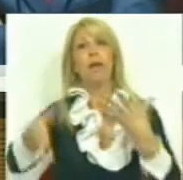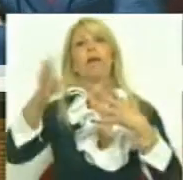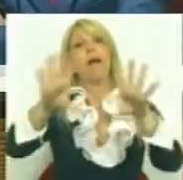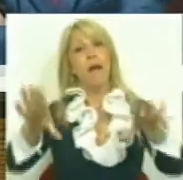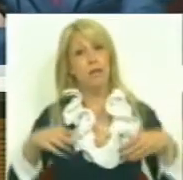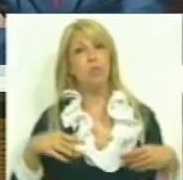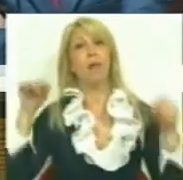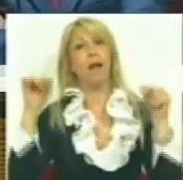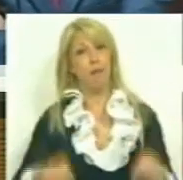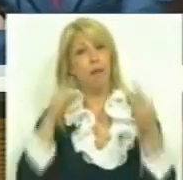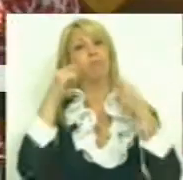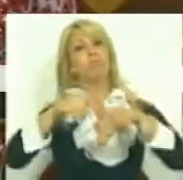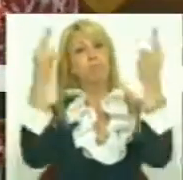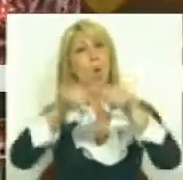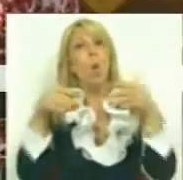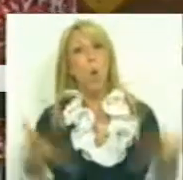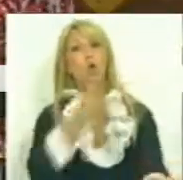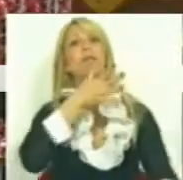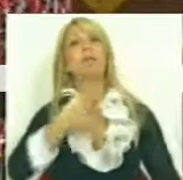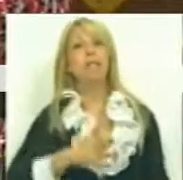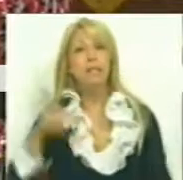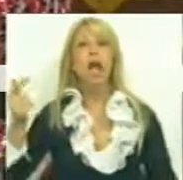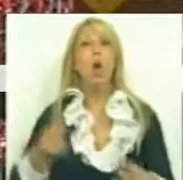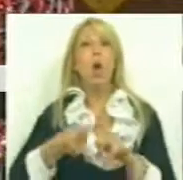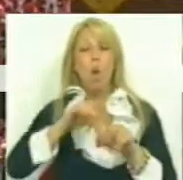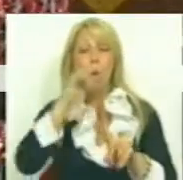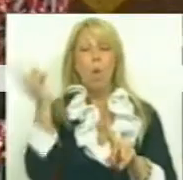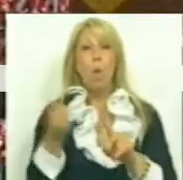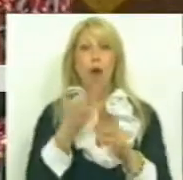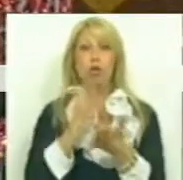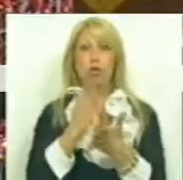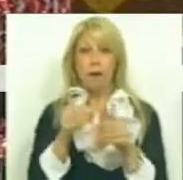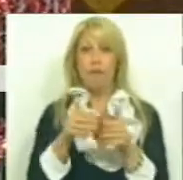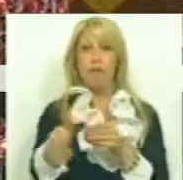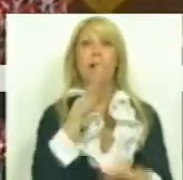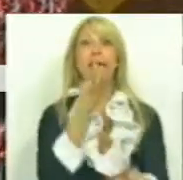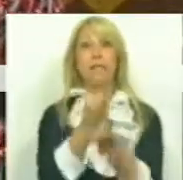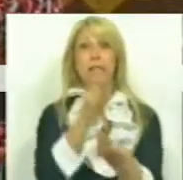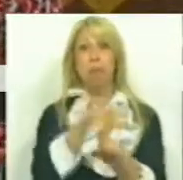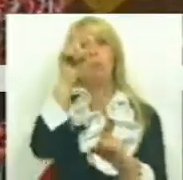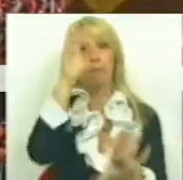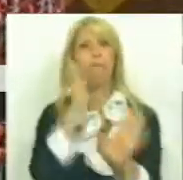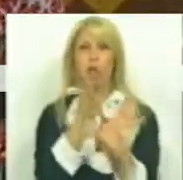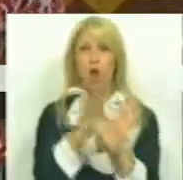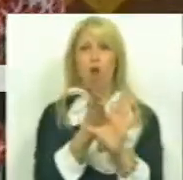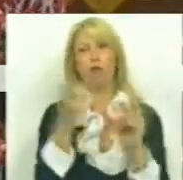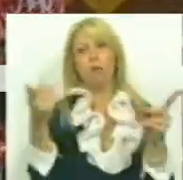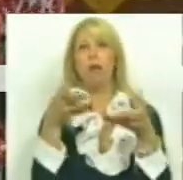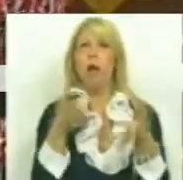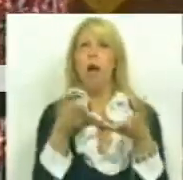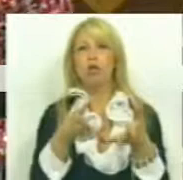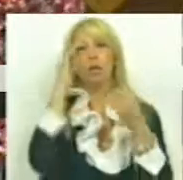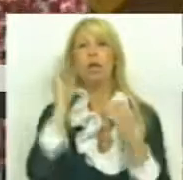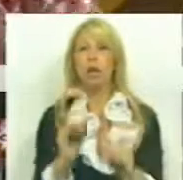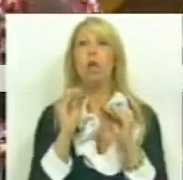dizer-nos hoje quantos professores no próximo ano eletivo, em setembro, e já agora psicólogos e funcionários, vão ser atirados para o